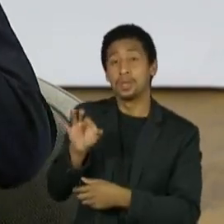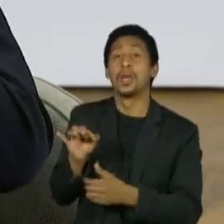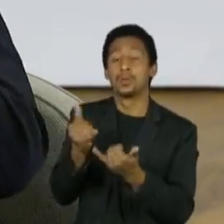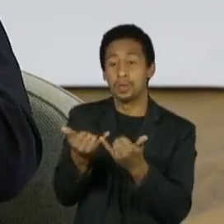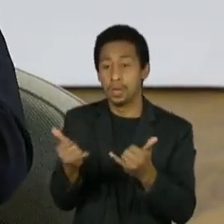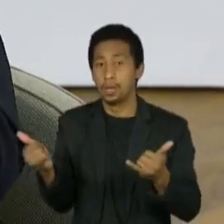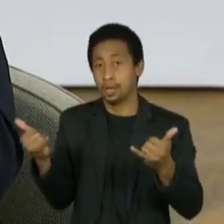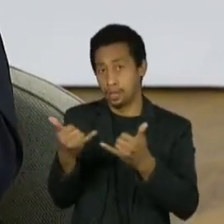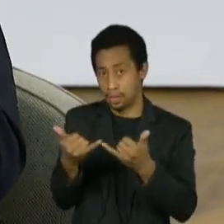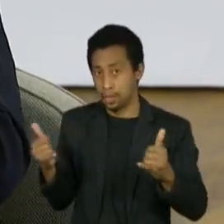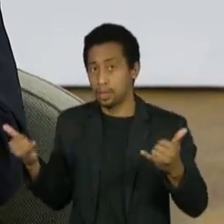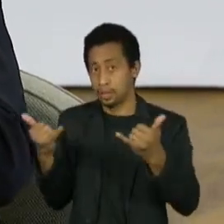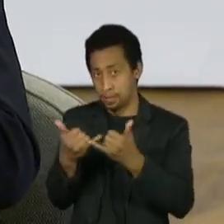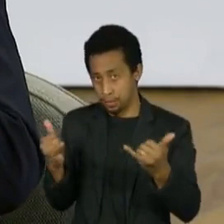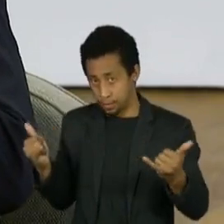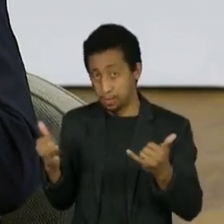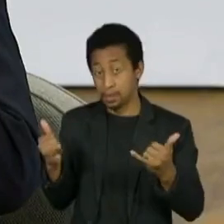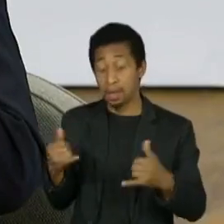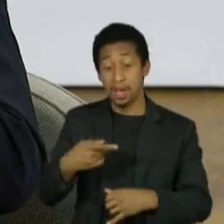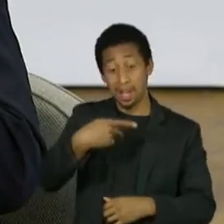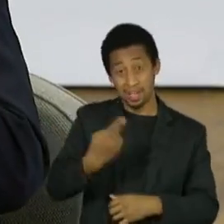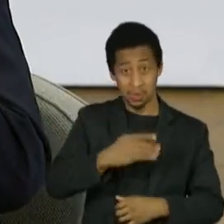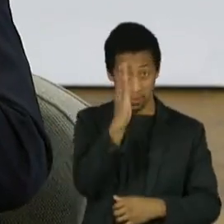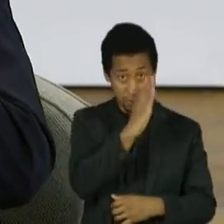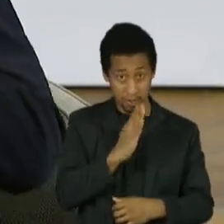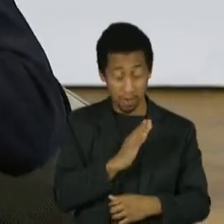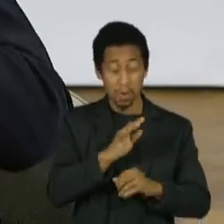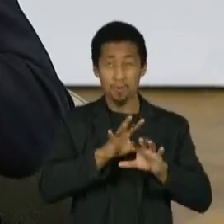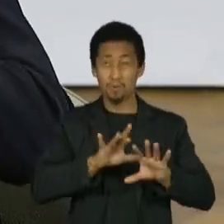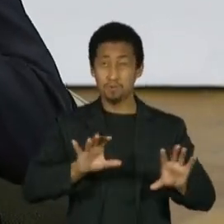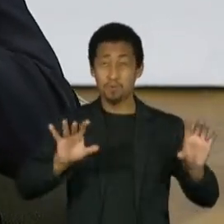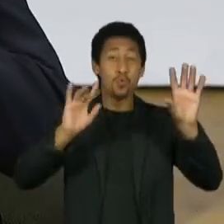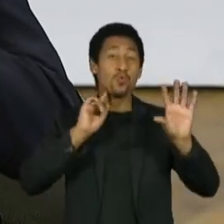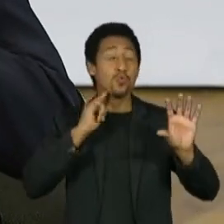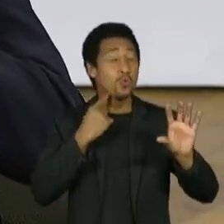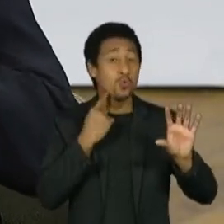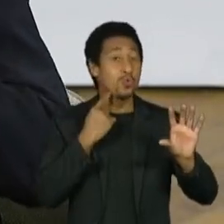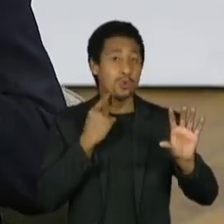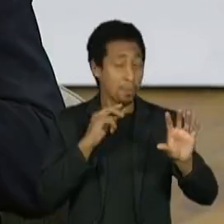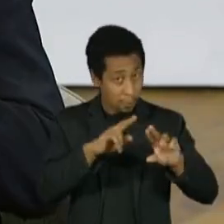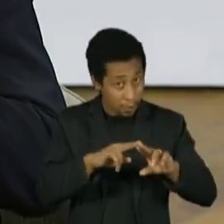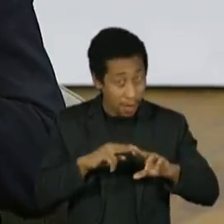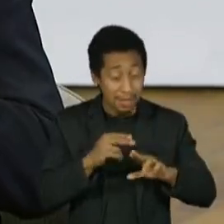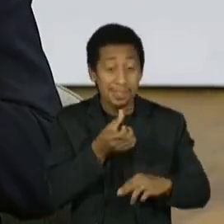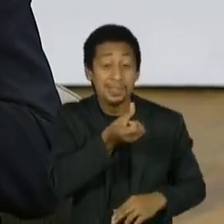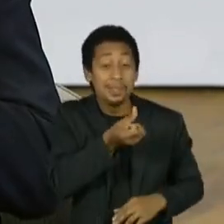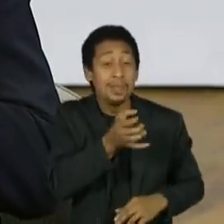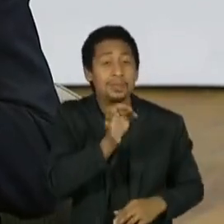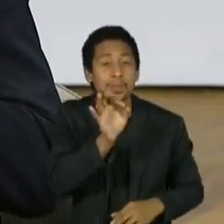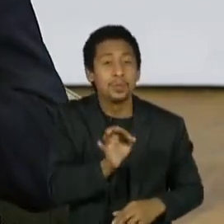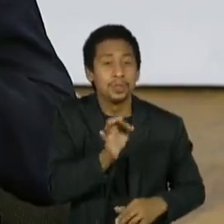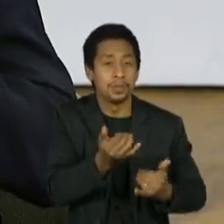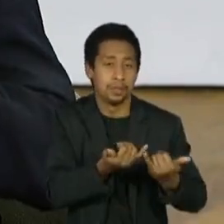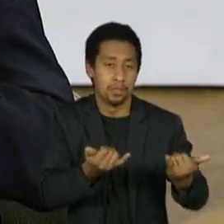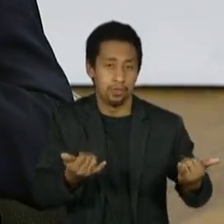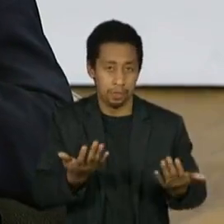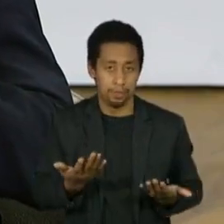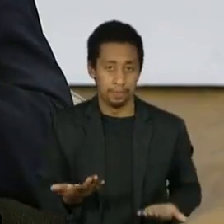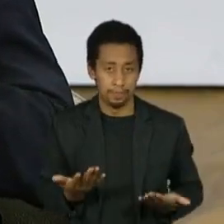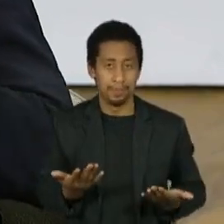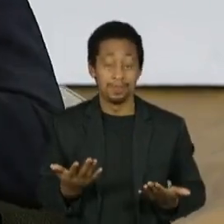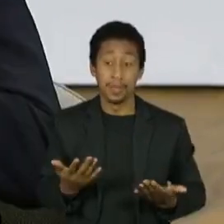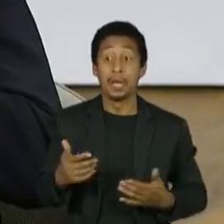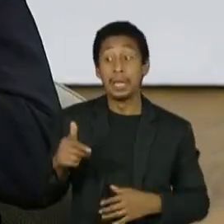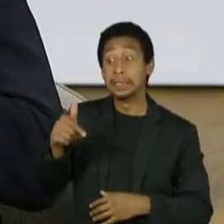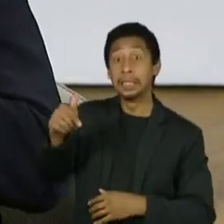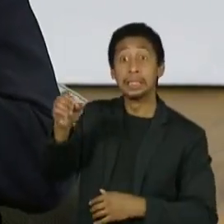70% no mundo, no caso brasileiro, é só 6%. Então, os 70% é que tem um problema para enfrentar. Quais são os